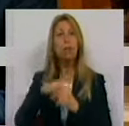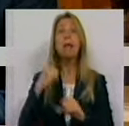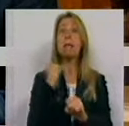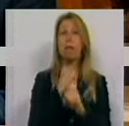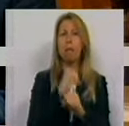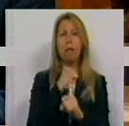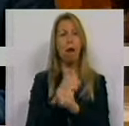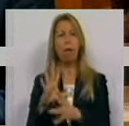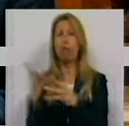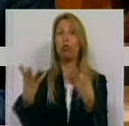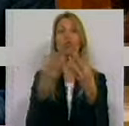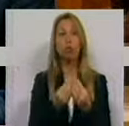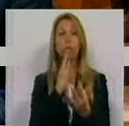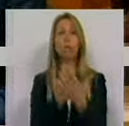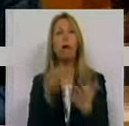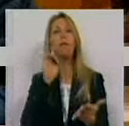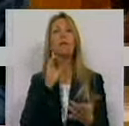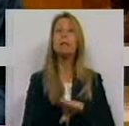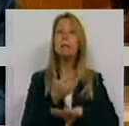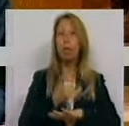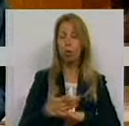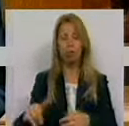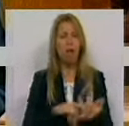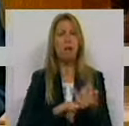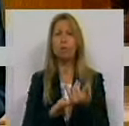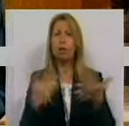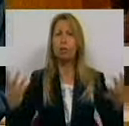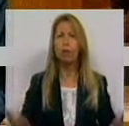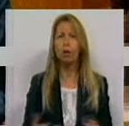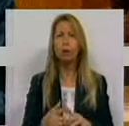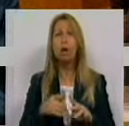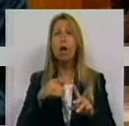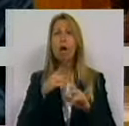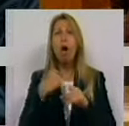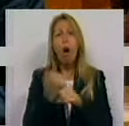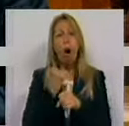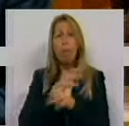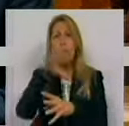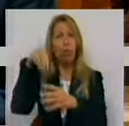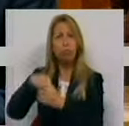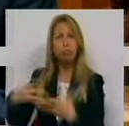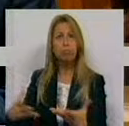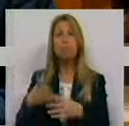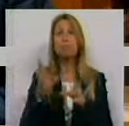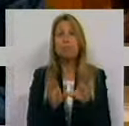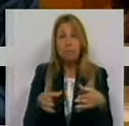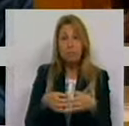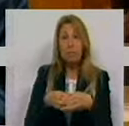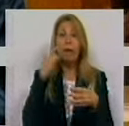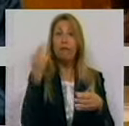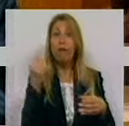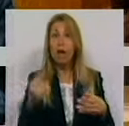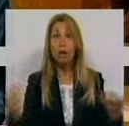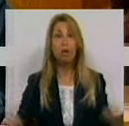voz, na valorização do setor. As associações, os reguladores, os operadores, as agências, companhias